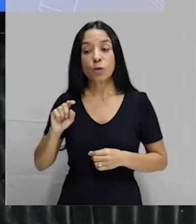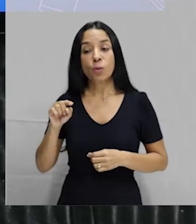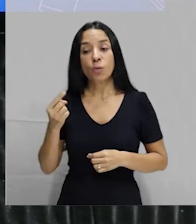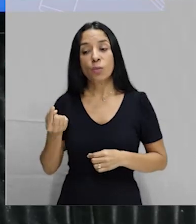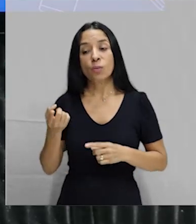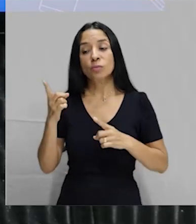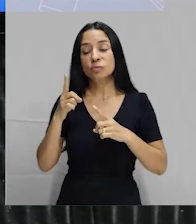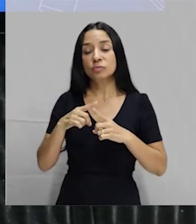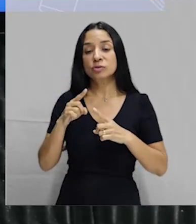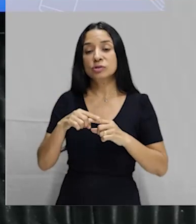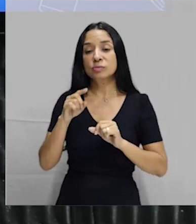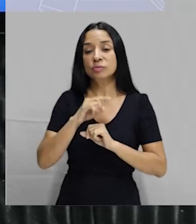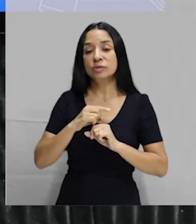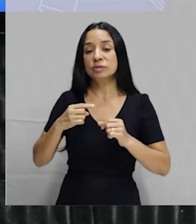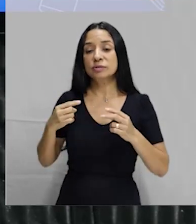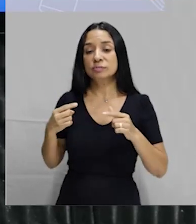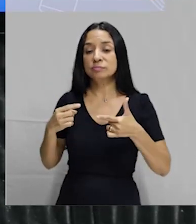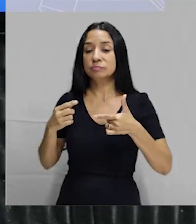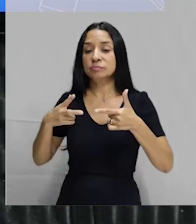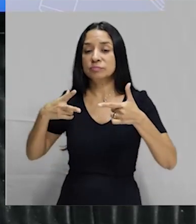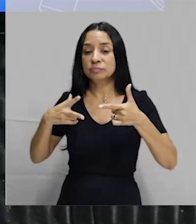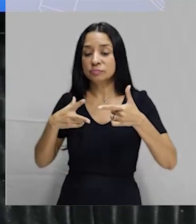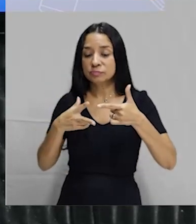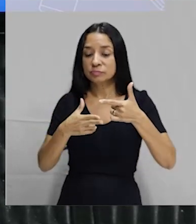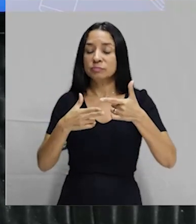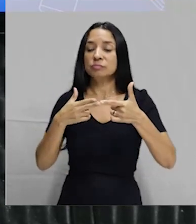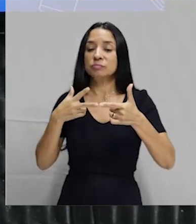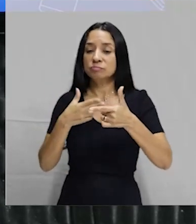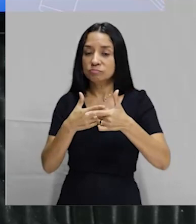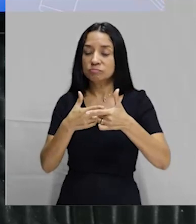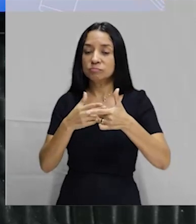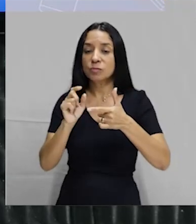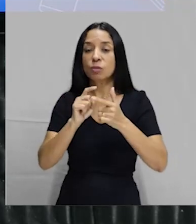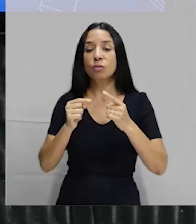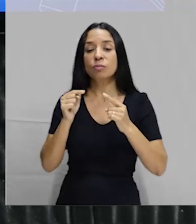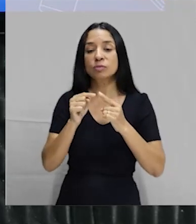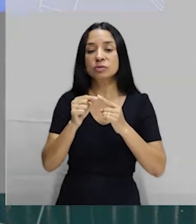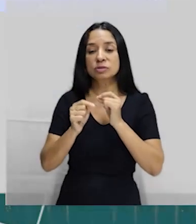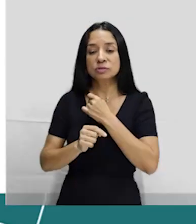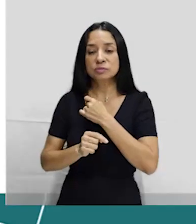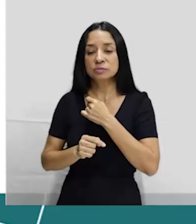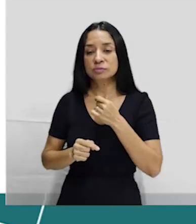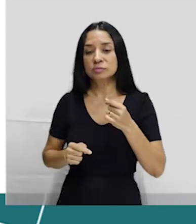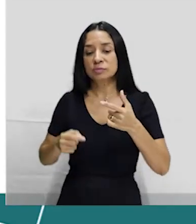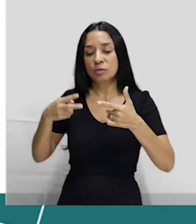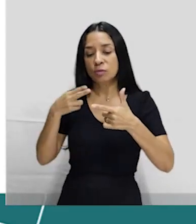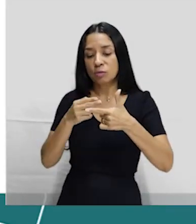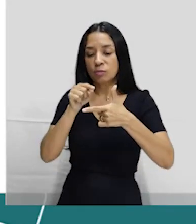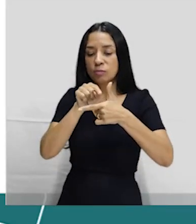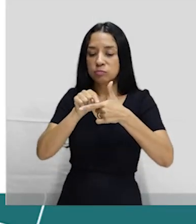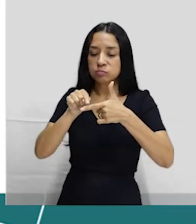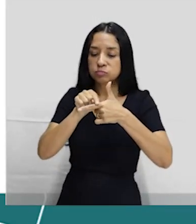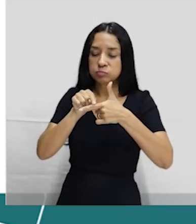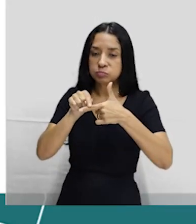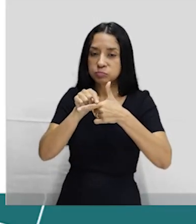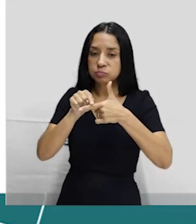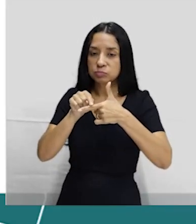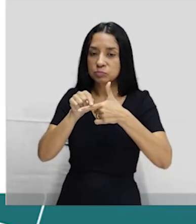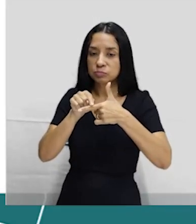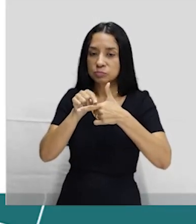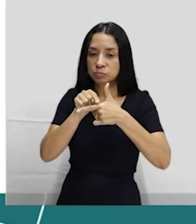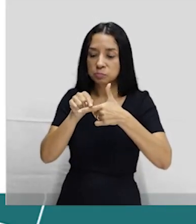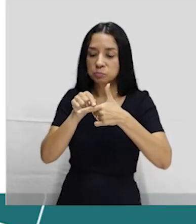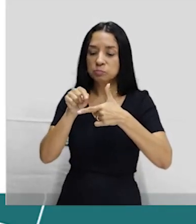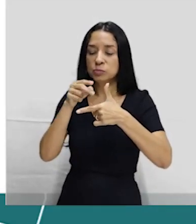método contraceptivo é a vasectomia. O objetivo é cortar esse canal ou ducto deferente